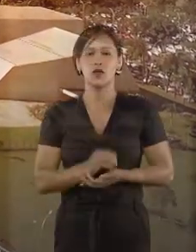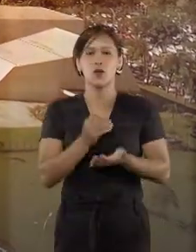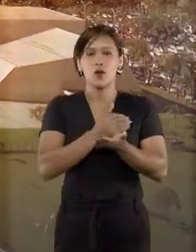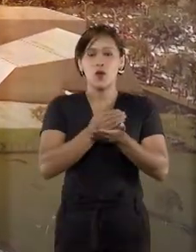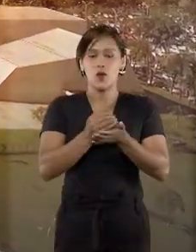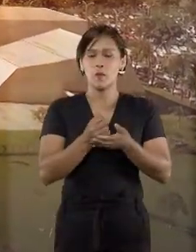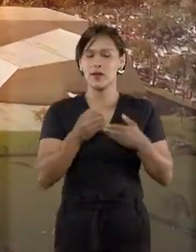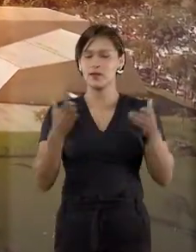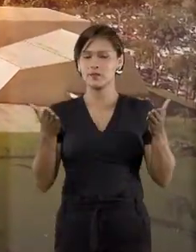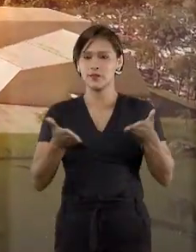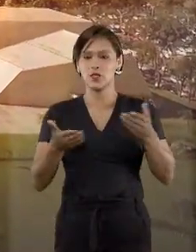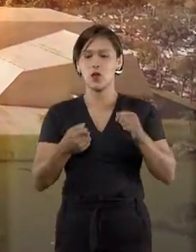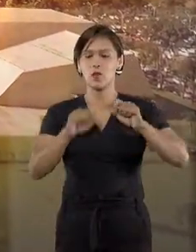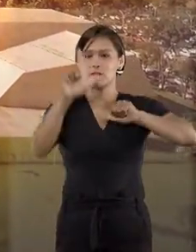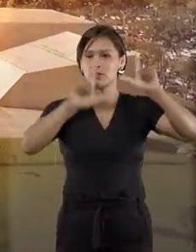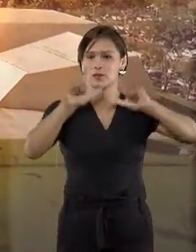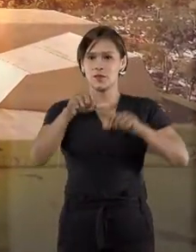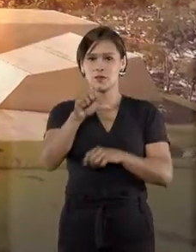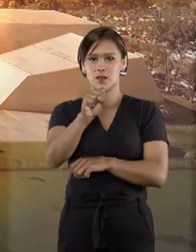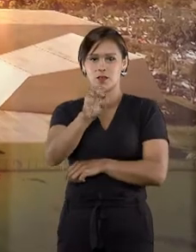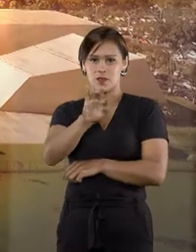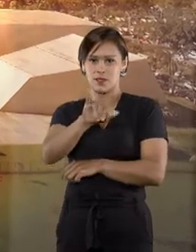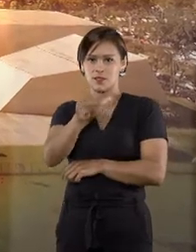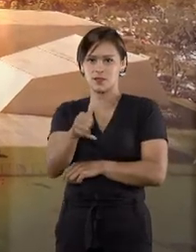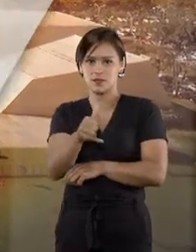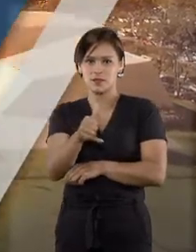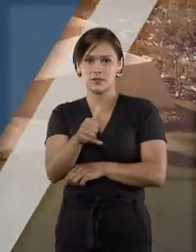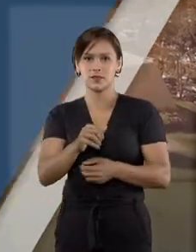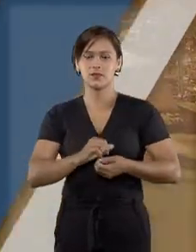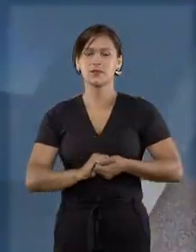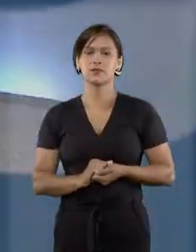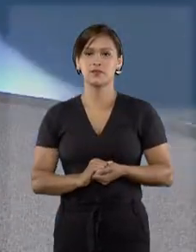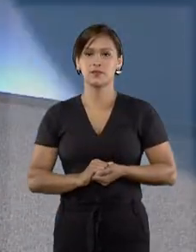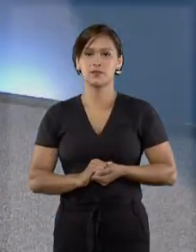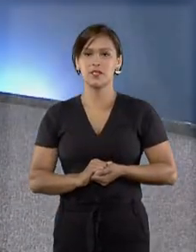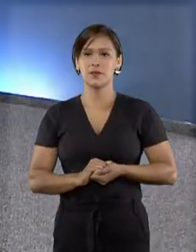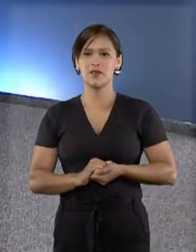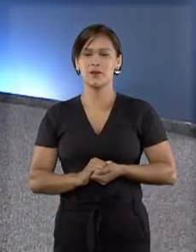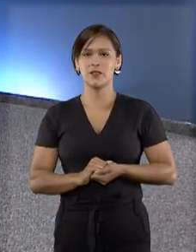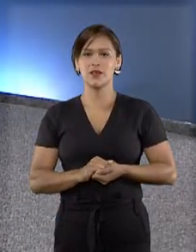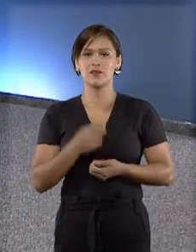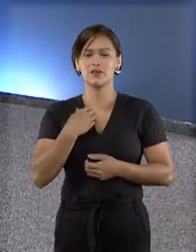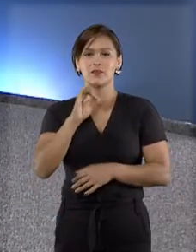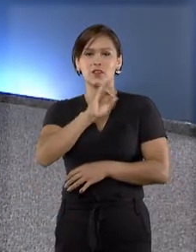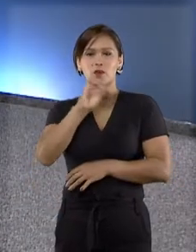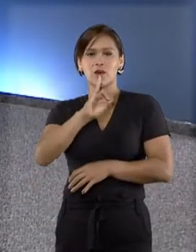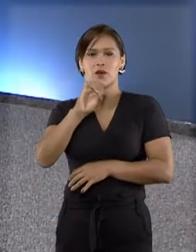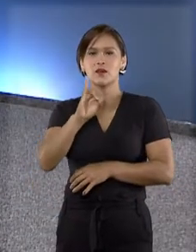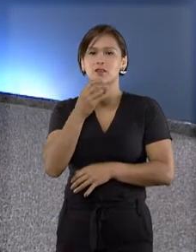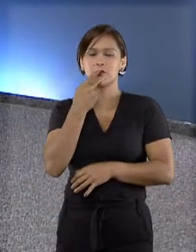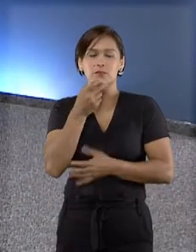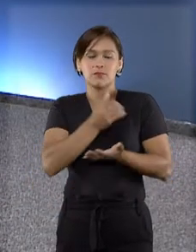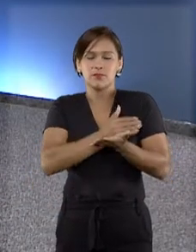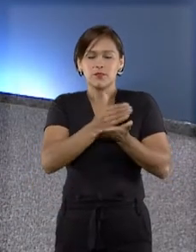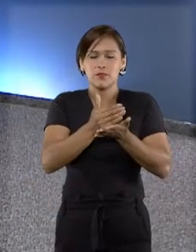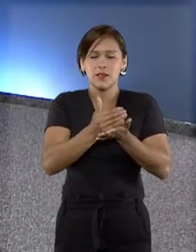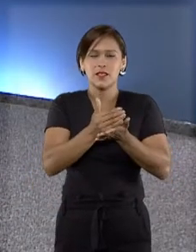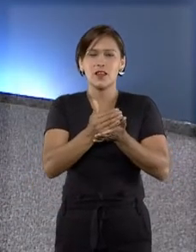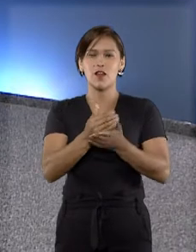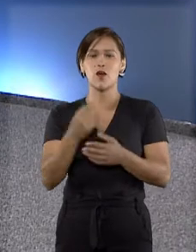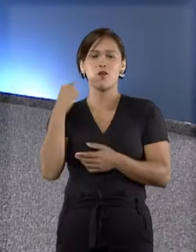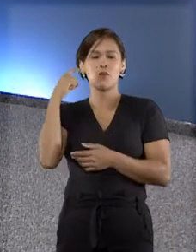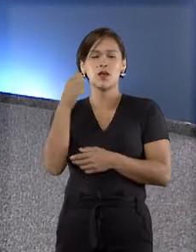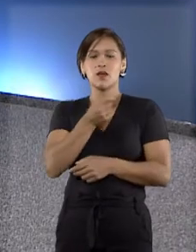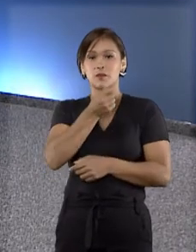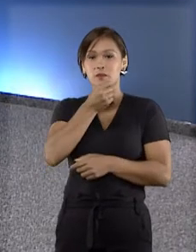Começa agora o programa do Superior Tribunal de Justiça. Olá, seja muito bem-vindo, eu sou